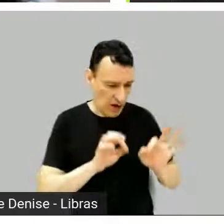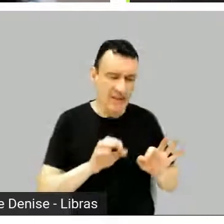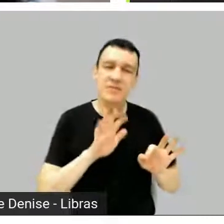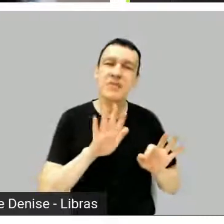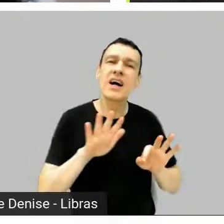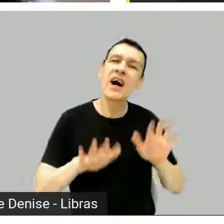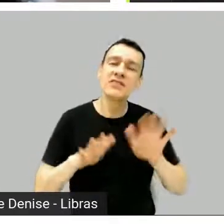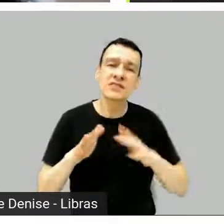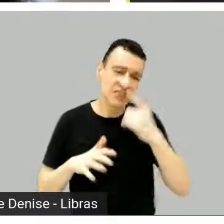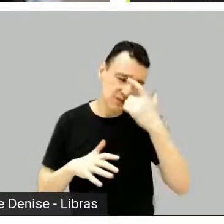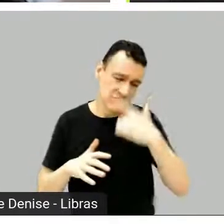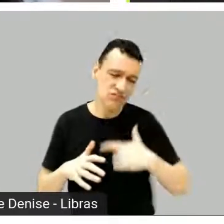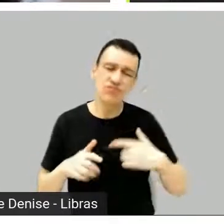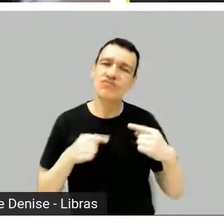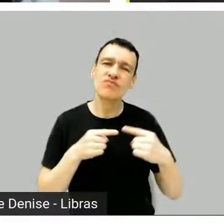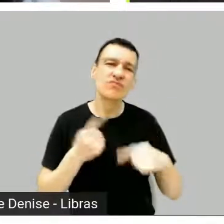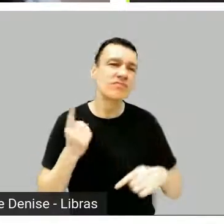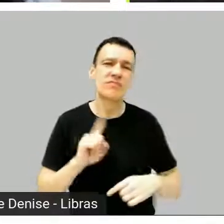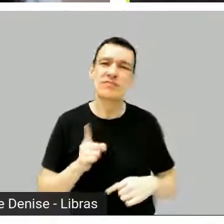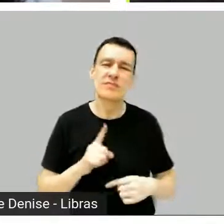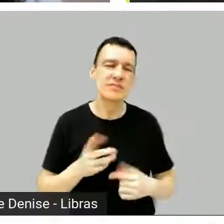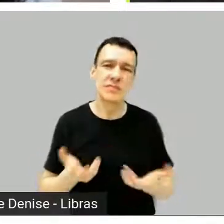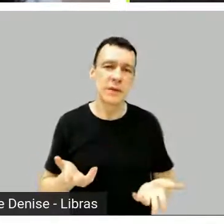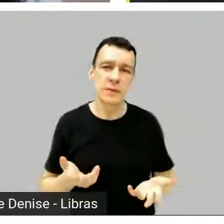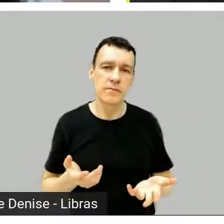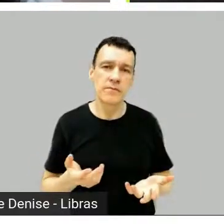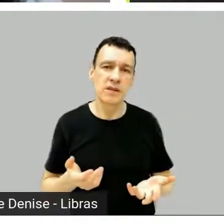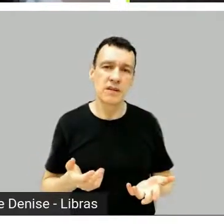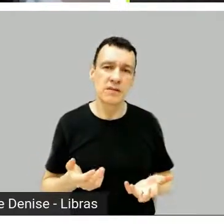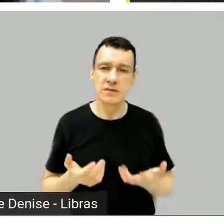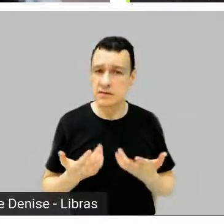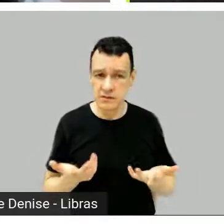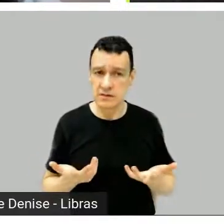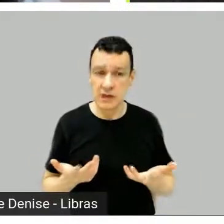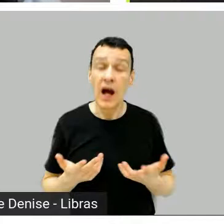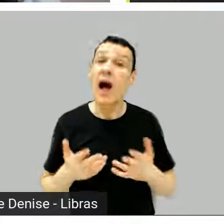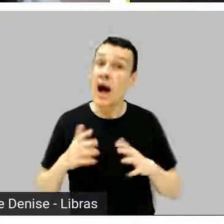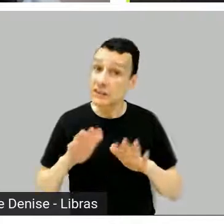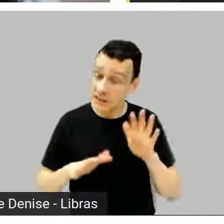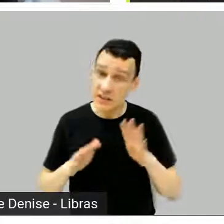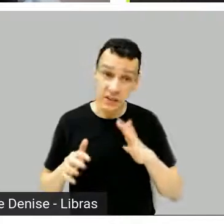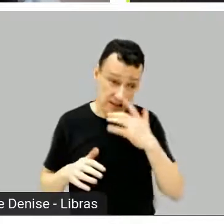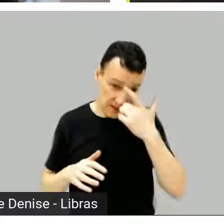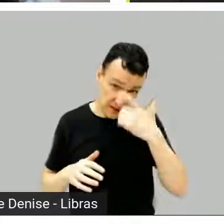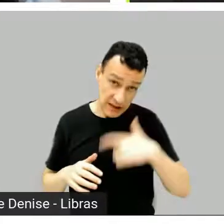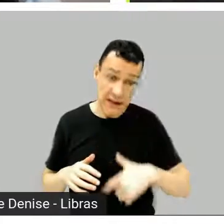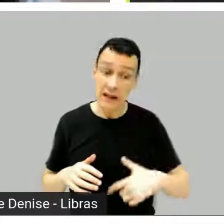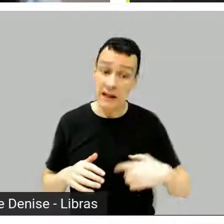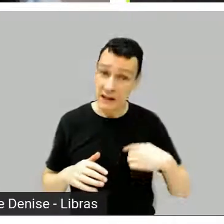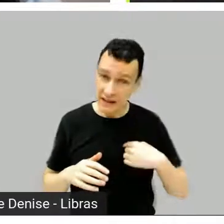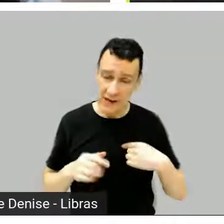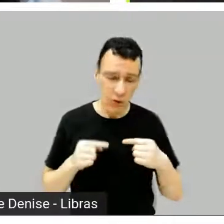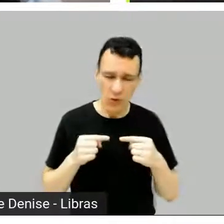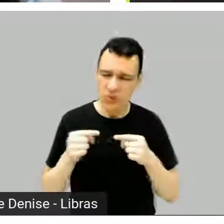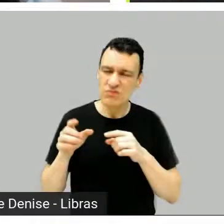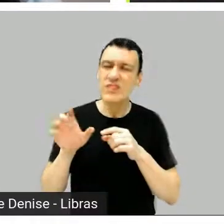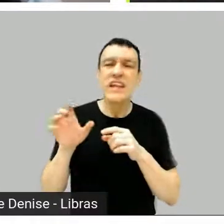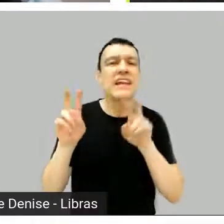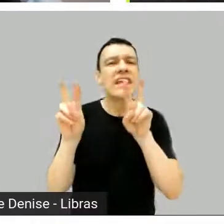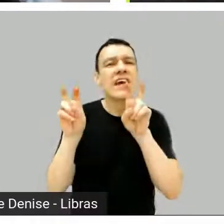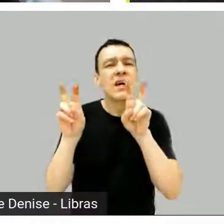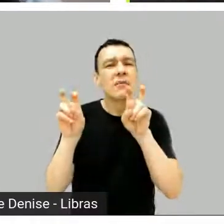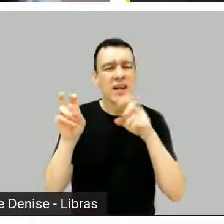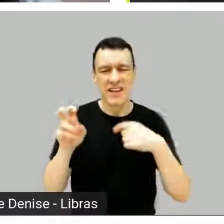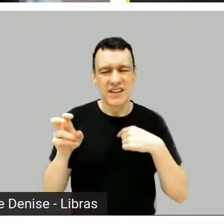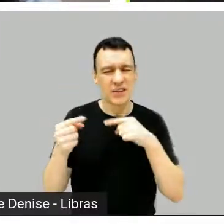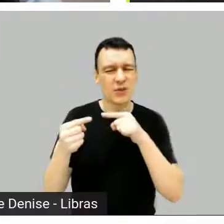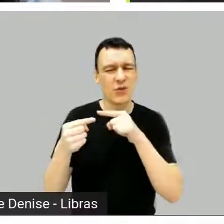pessoa para aquele projeto. Porque aí todo mundo está sabendo da demanda, e alguém que tem o perfil vai fazer melhor do que você, não faz sentido. O